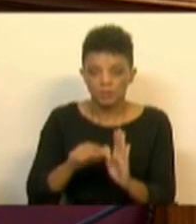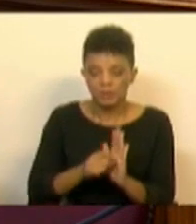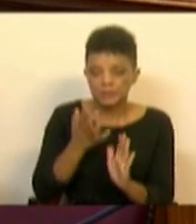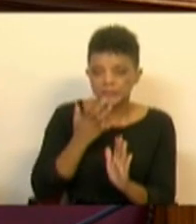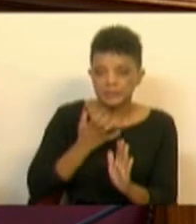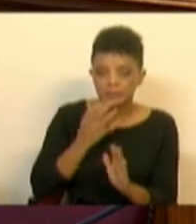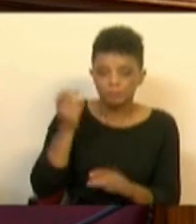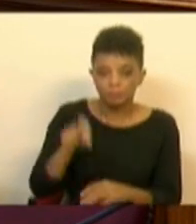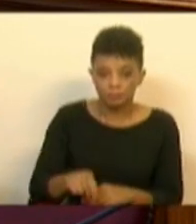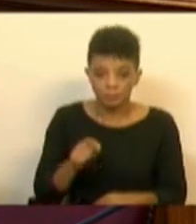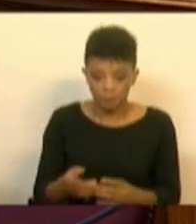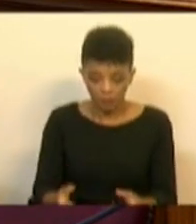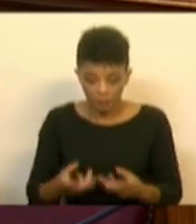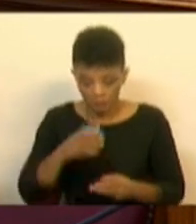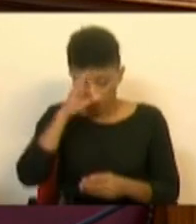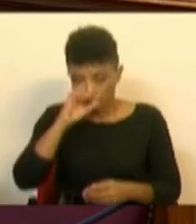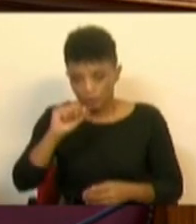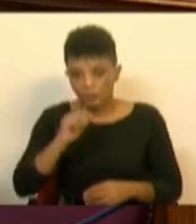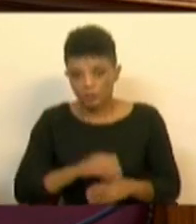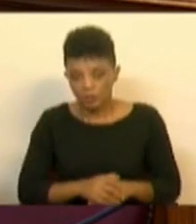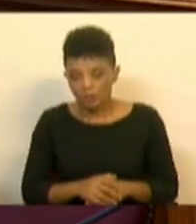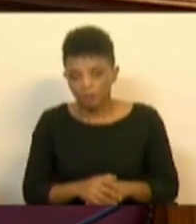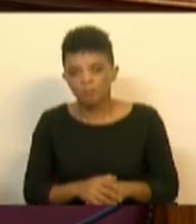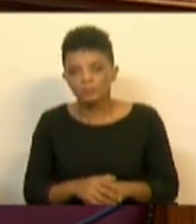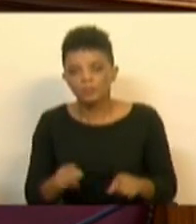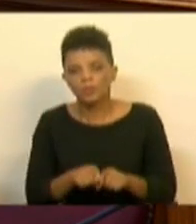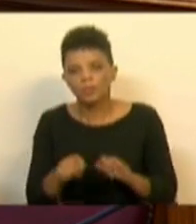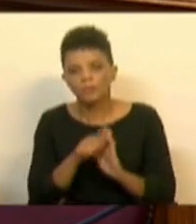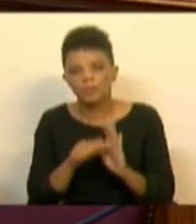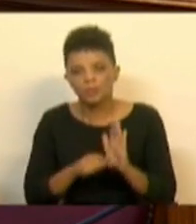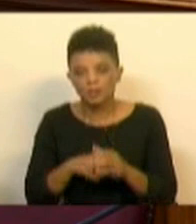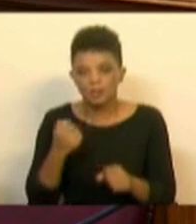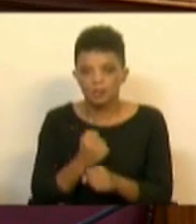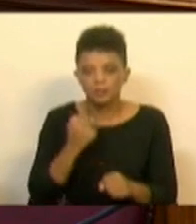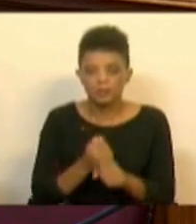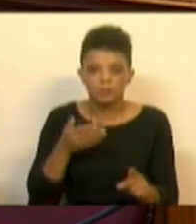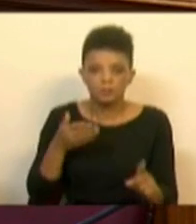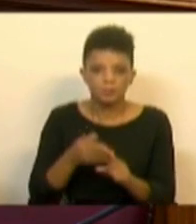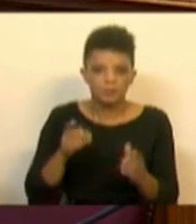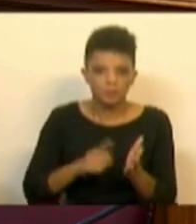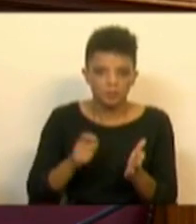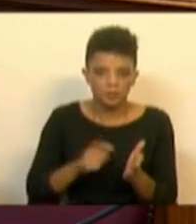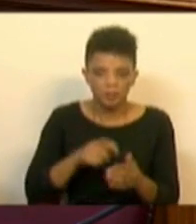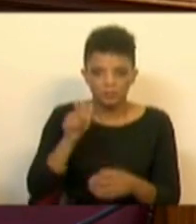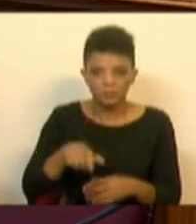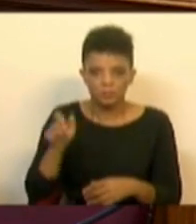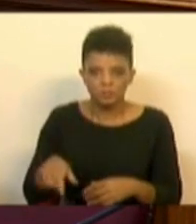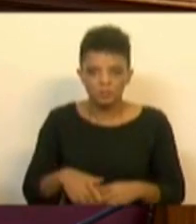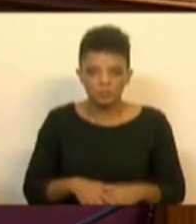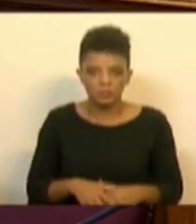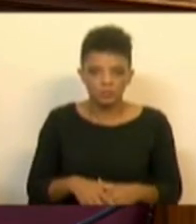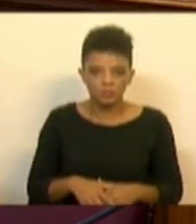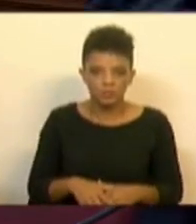de prevenção. Este Orçamento de Estado aponta para as medidas de ação dirigidas às necessidades das pessoas,